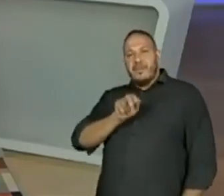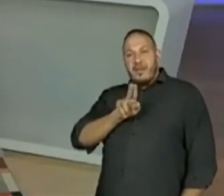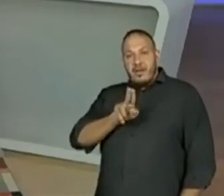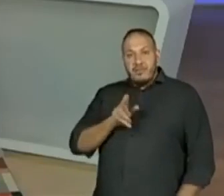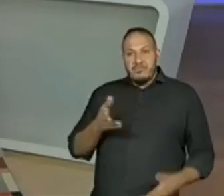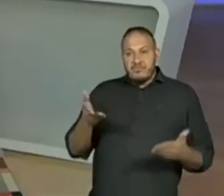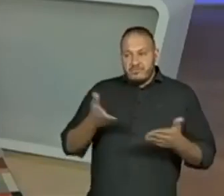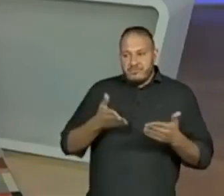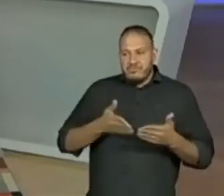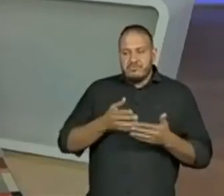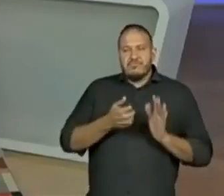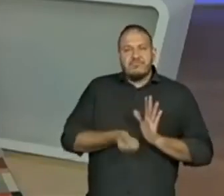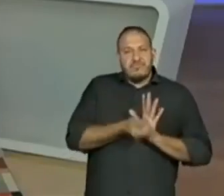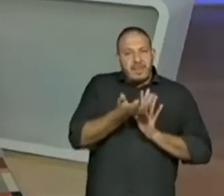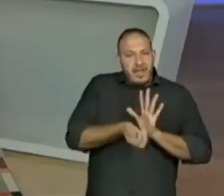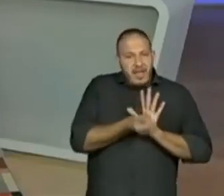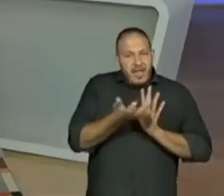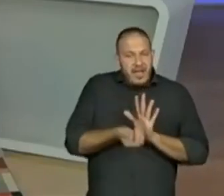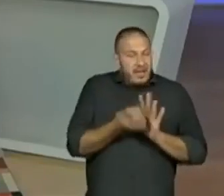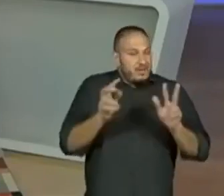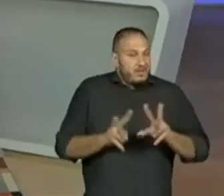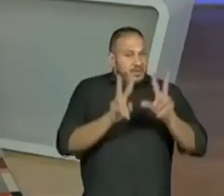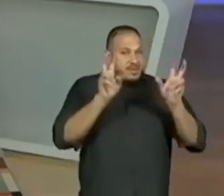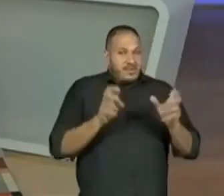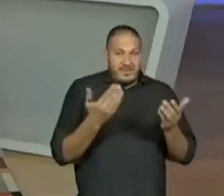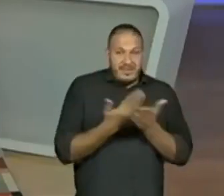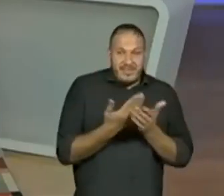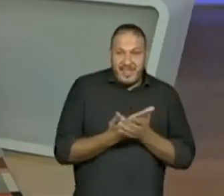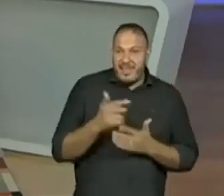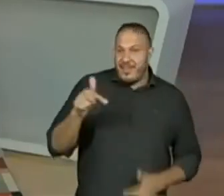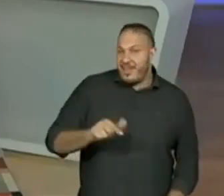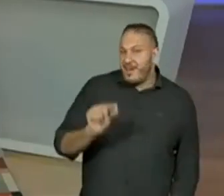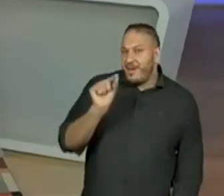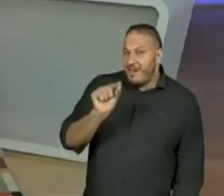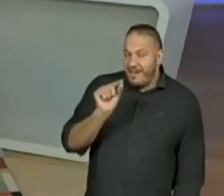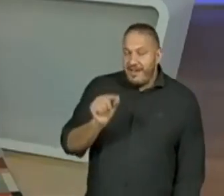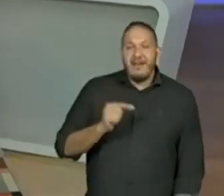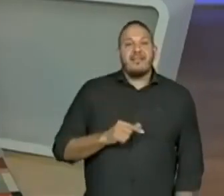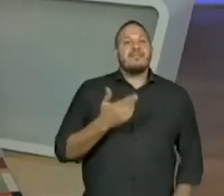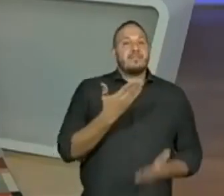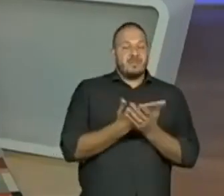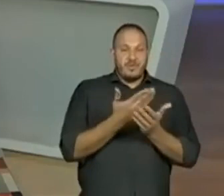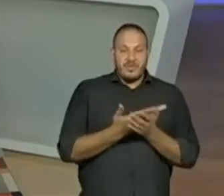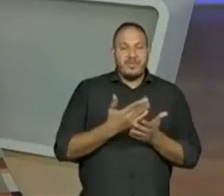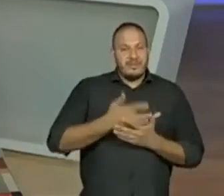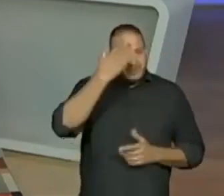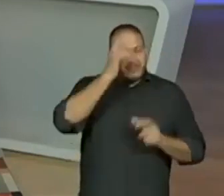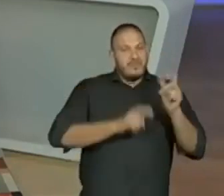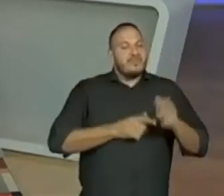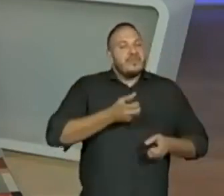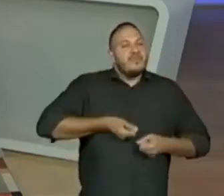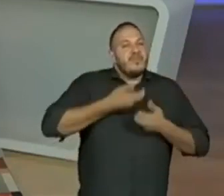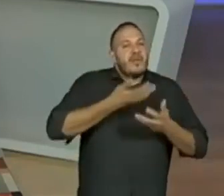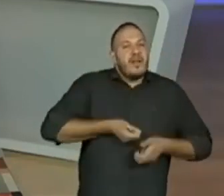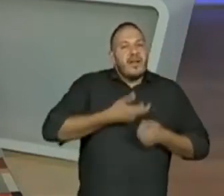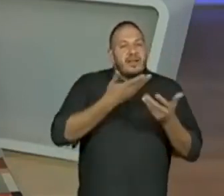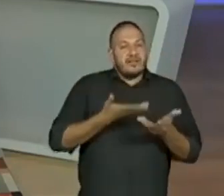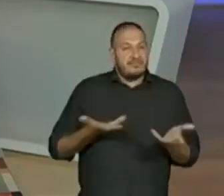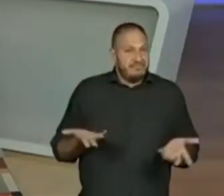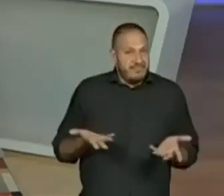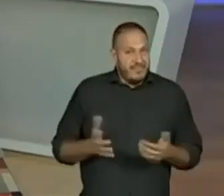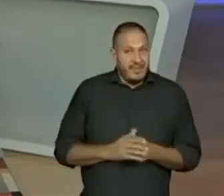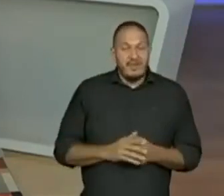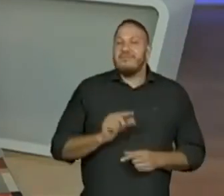aula, que já é a segunda aula, é Estudando Poetas, parte 2. E